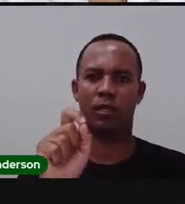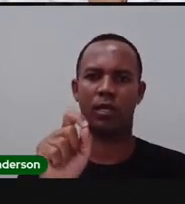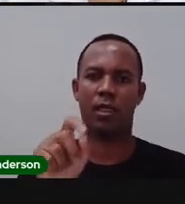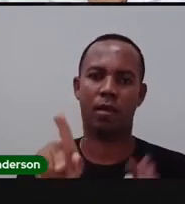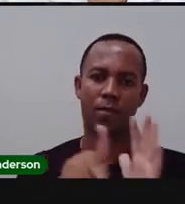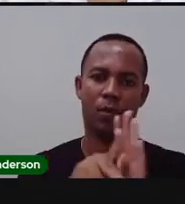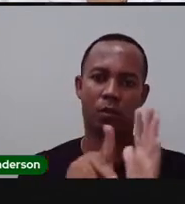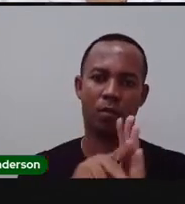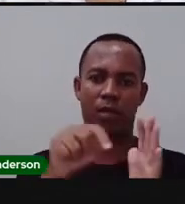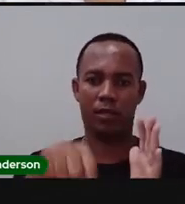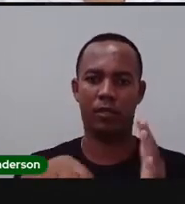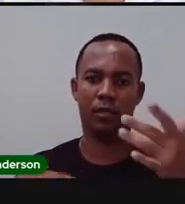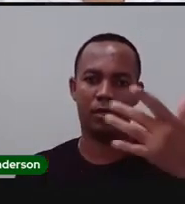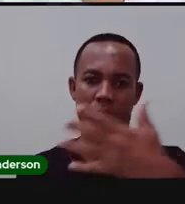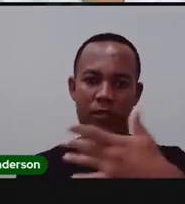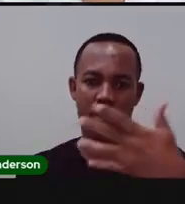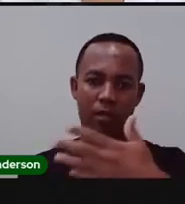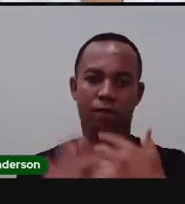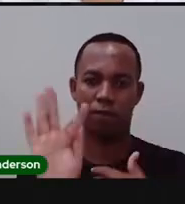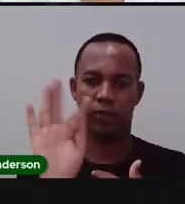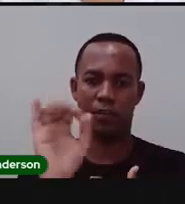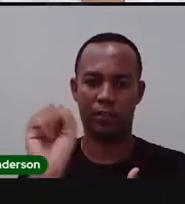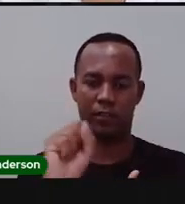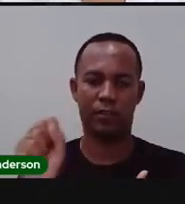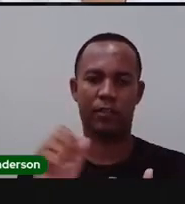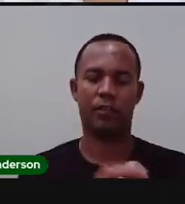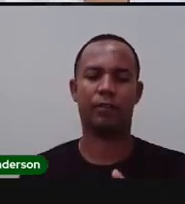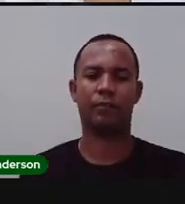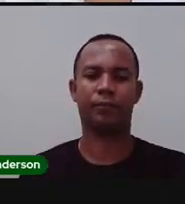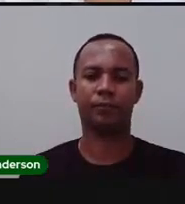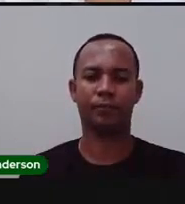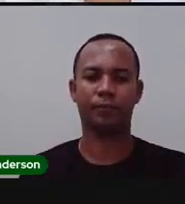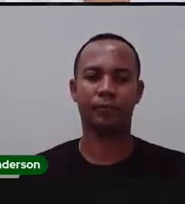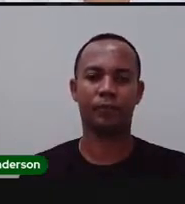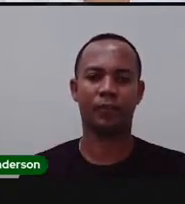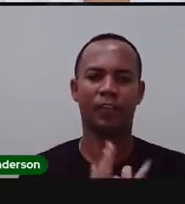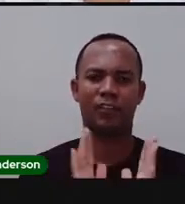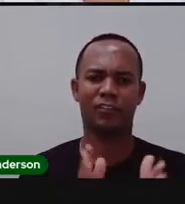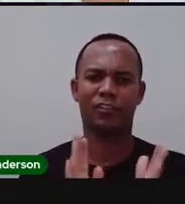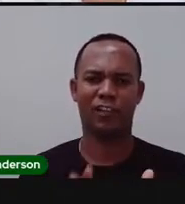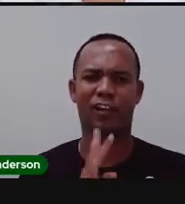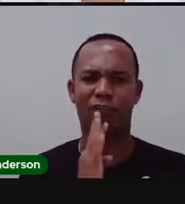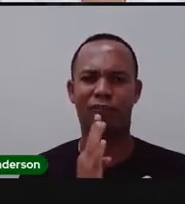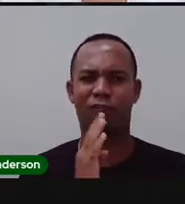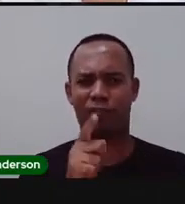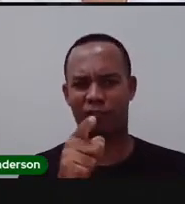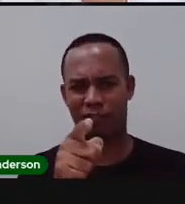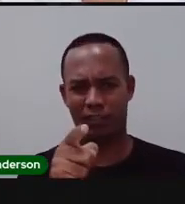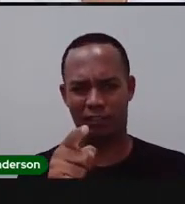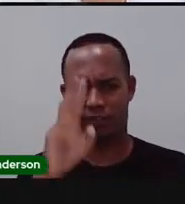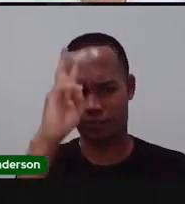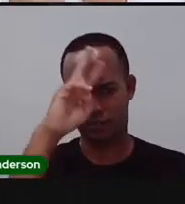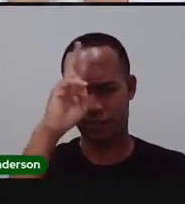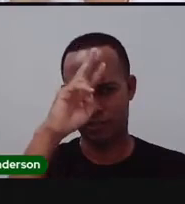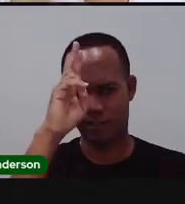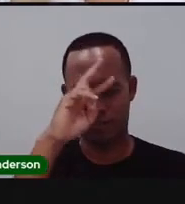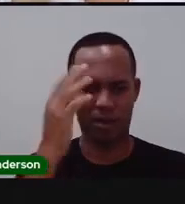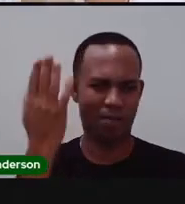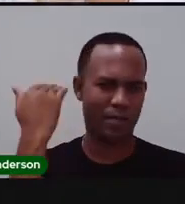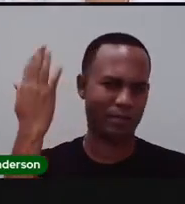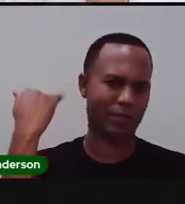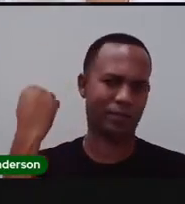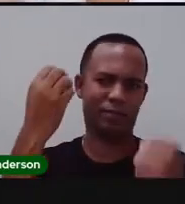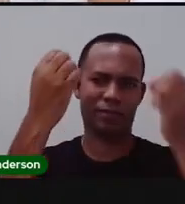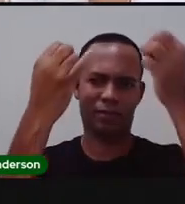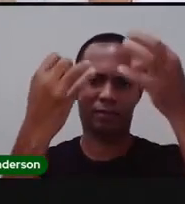Vamos lá. Casarão dos Olhos d'Água. A PRO já falou sobre ele, no vídeo anterior, na aula